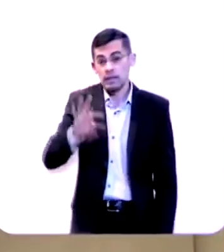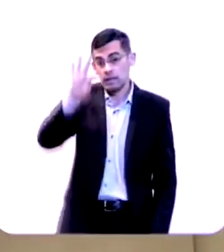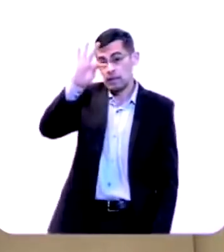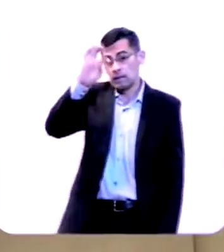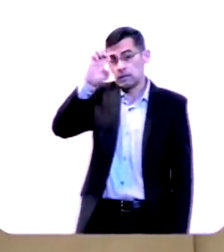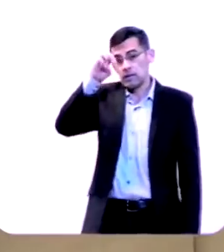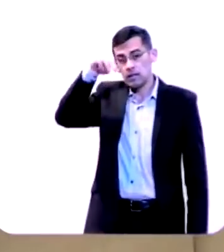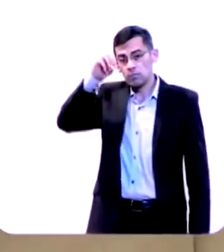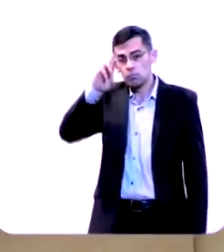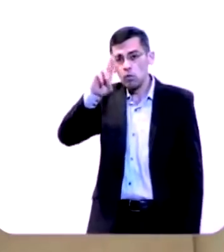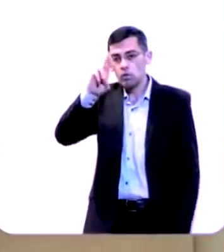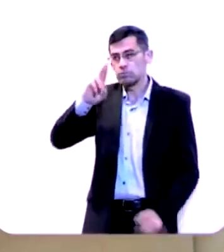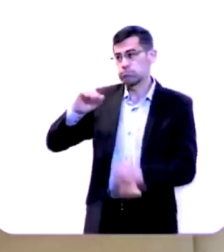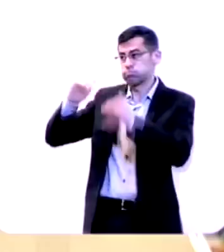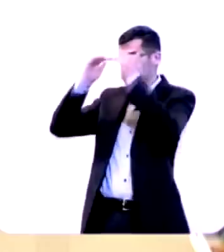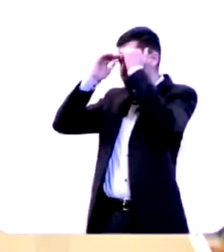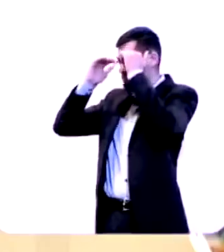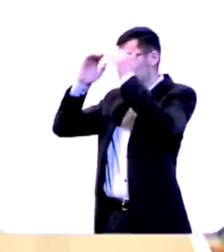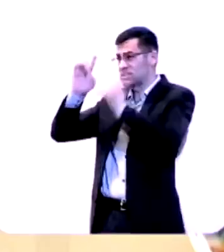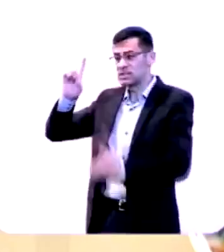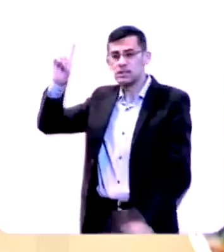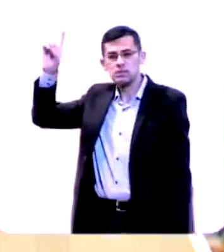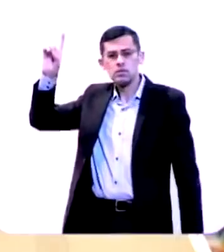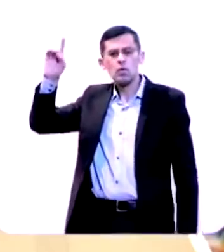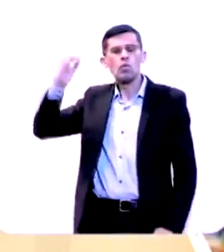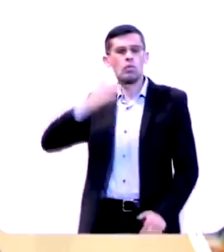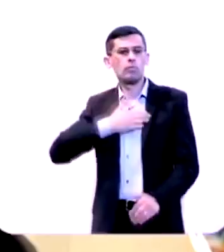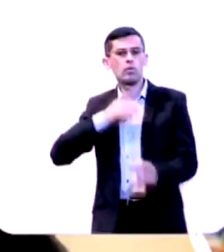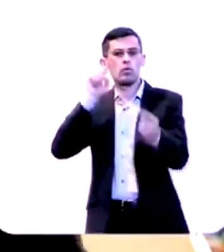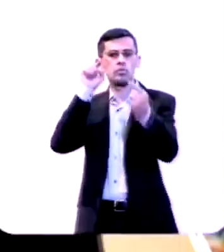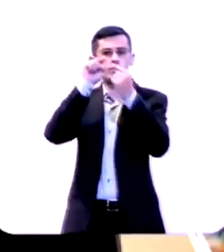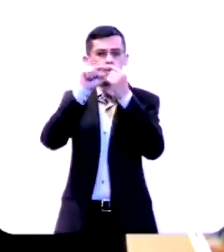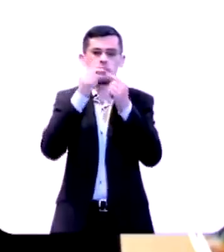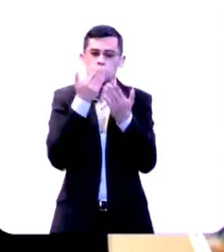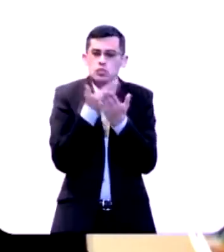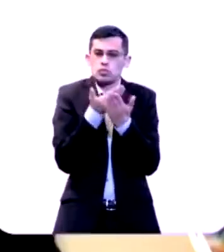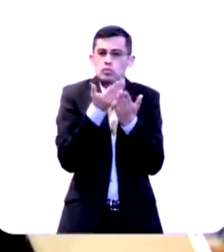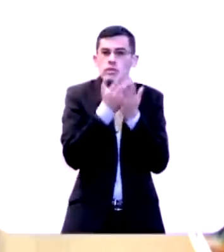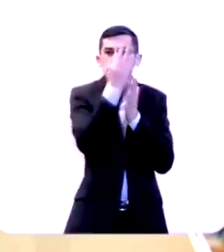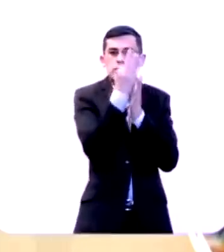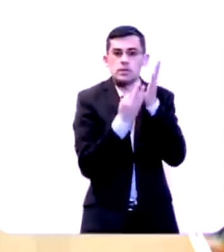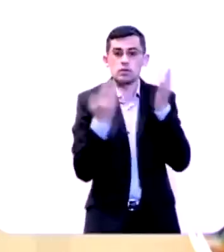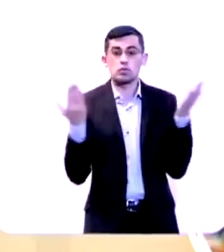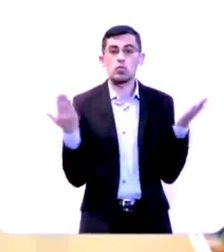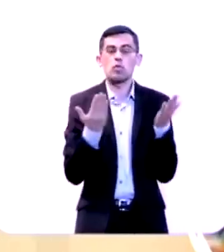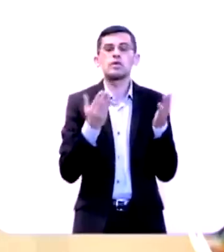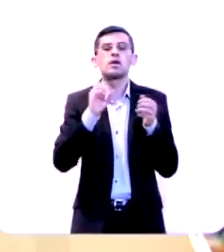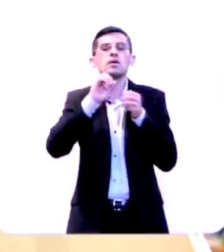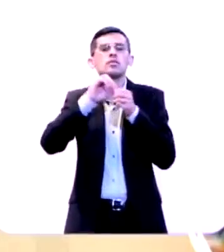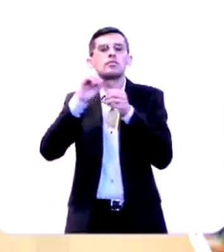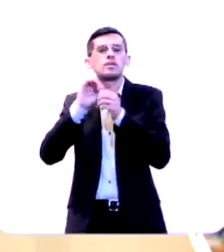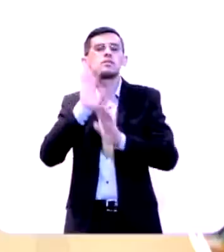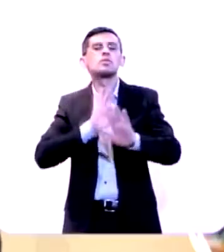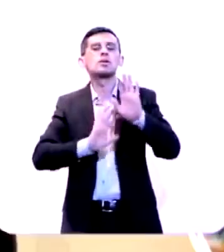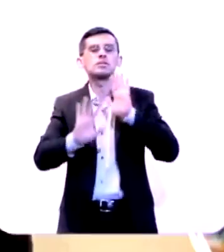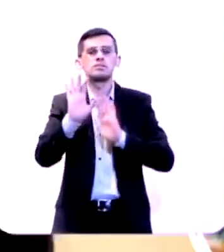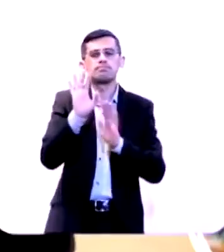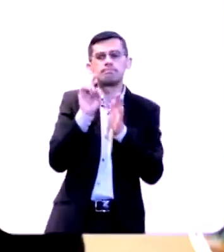temor do Senhor. O meu objetivo ao estudar esse texto é fazer algumas